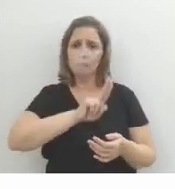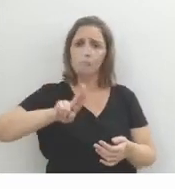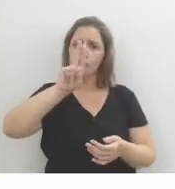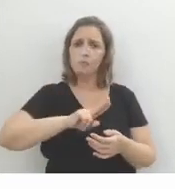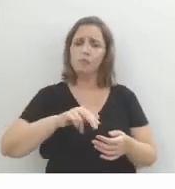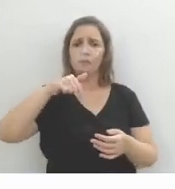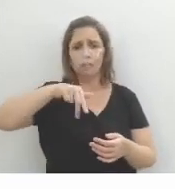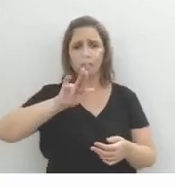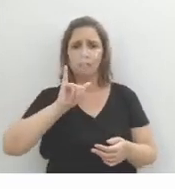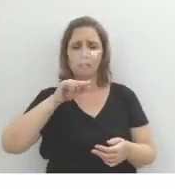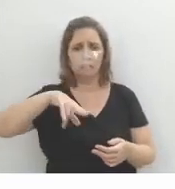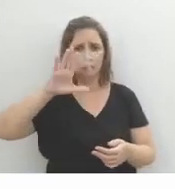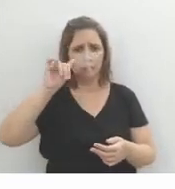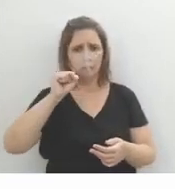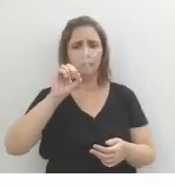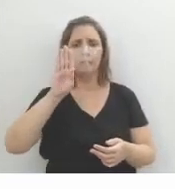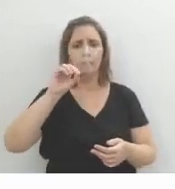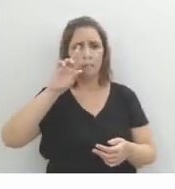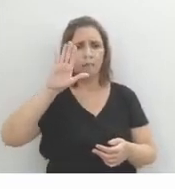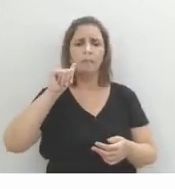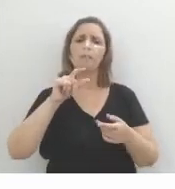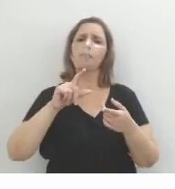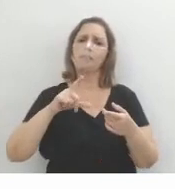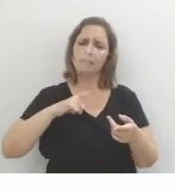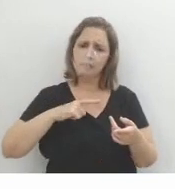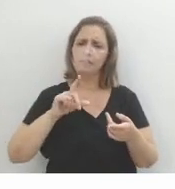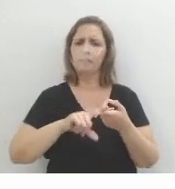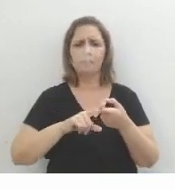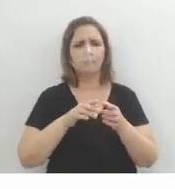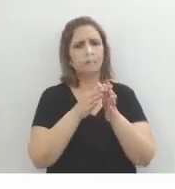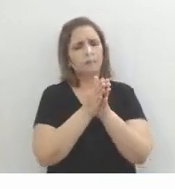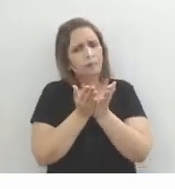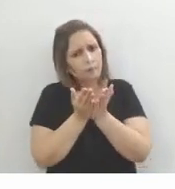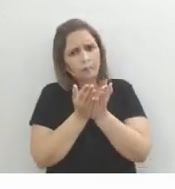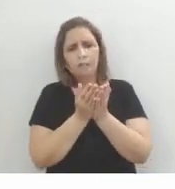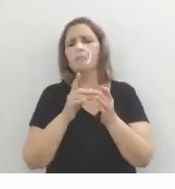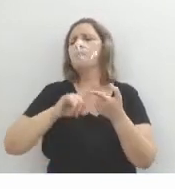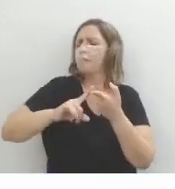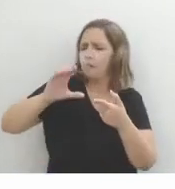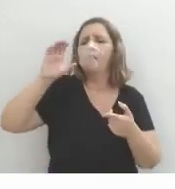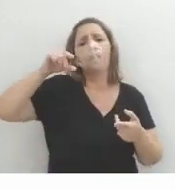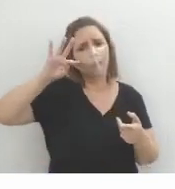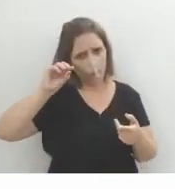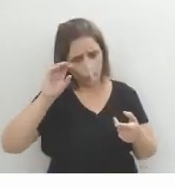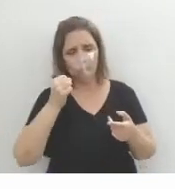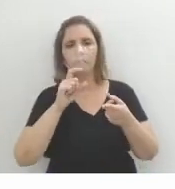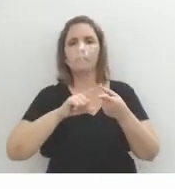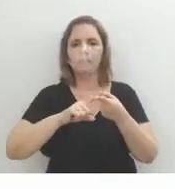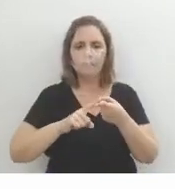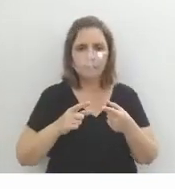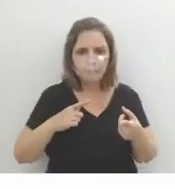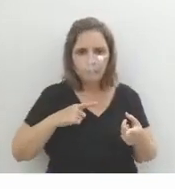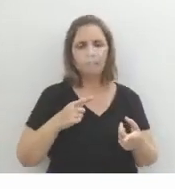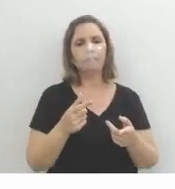que em Casborba tem muito disso, né? Em Dom Casmurro também tem muito disso, de maneira geral em suas obras, nos contos também tem muito disso, né? Quando